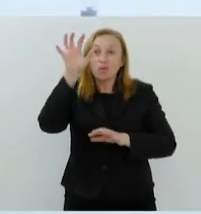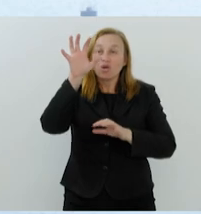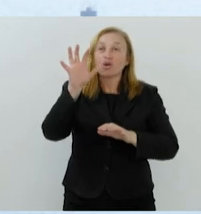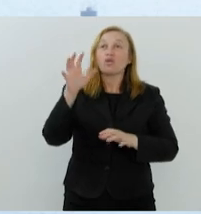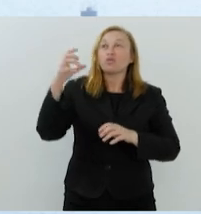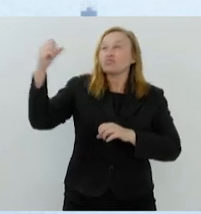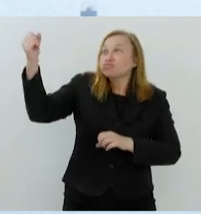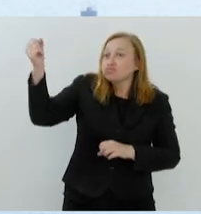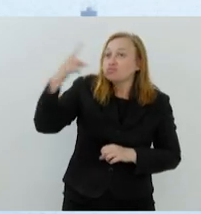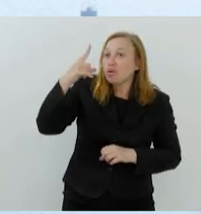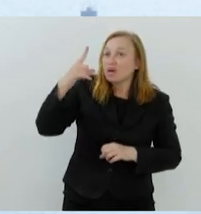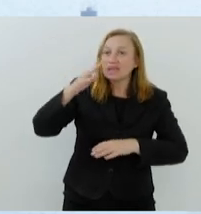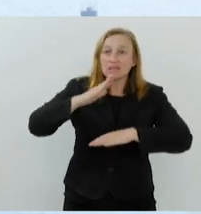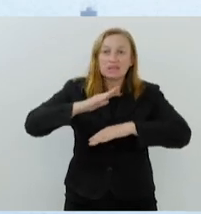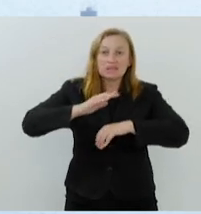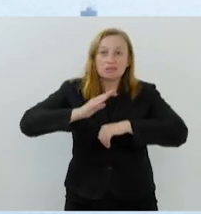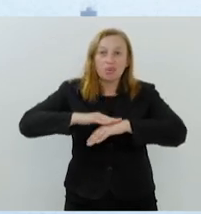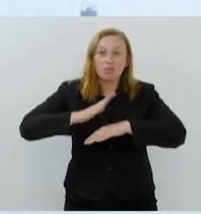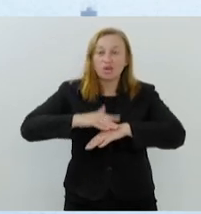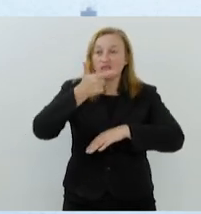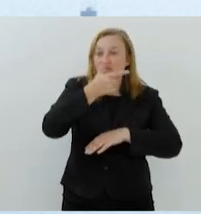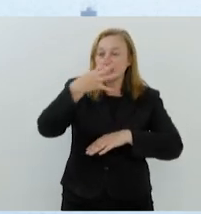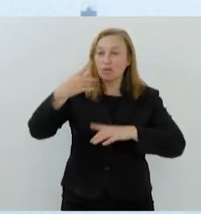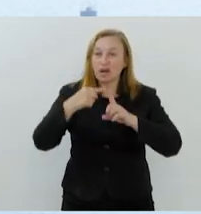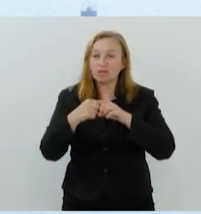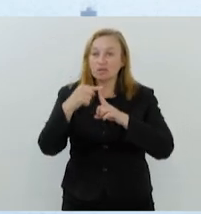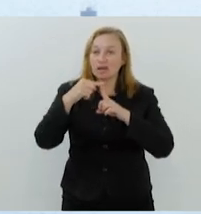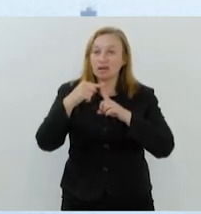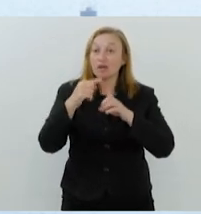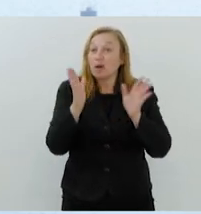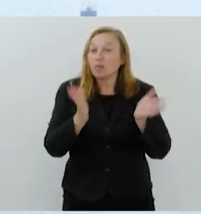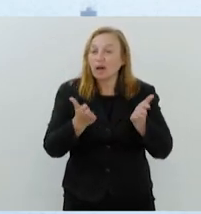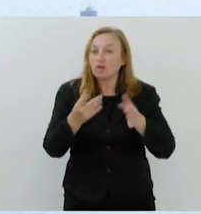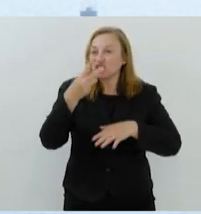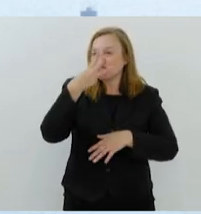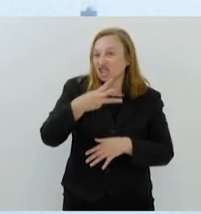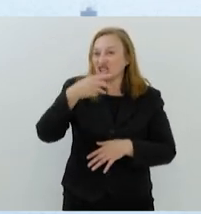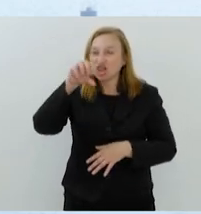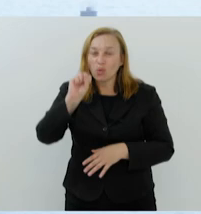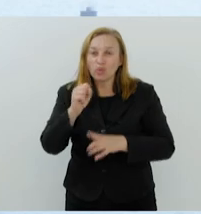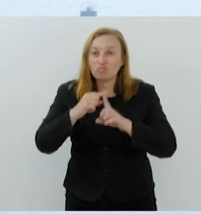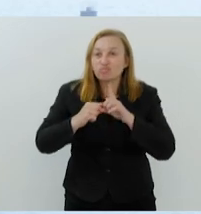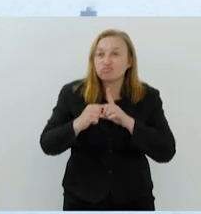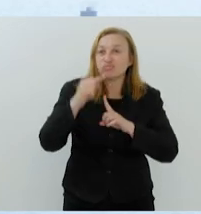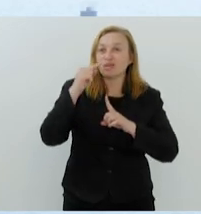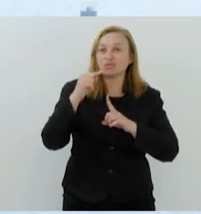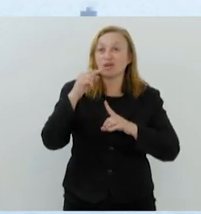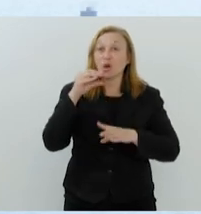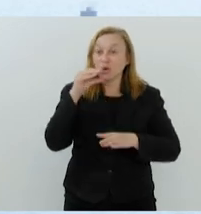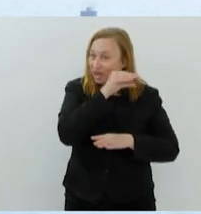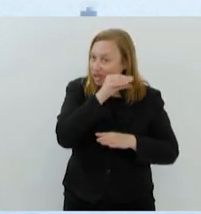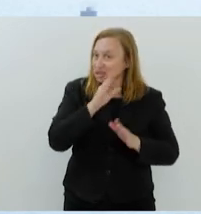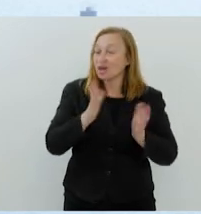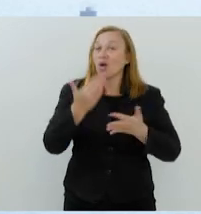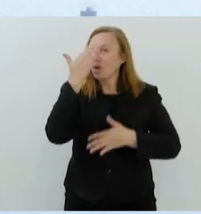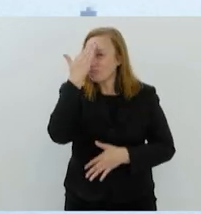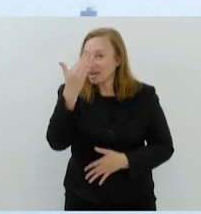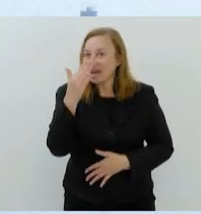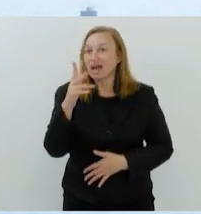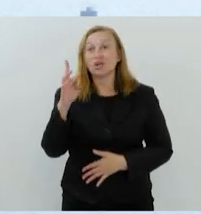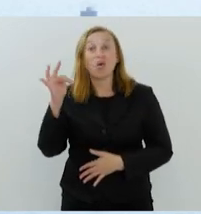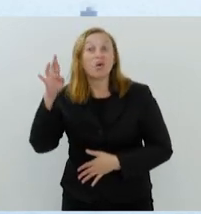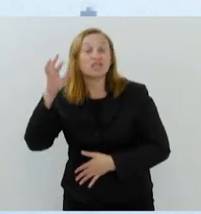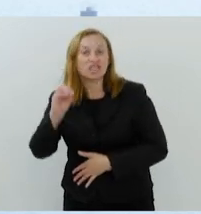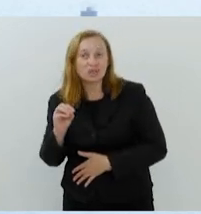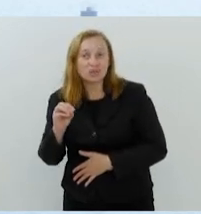Nesse momento faz 24 graus e a máxima prevista para hoje é de 38 graus, bastante quente. Obrigado, Rodrigo Melo,